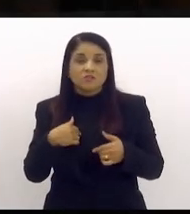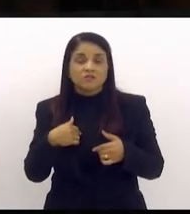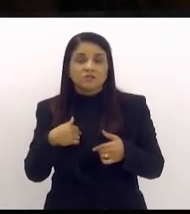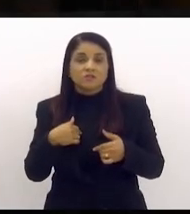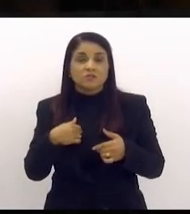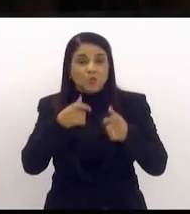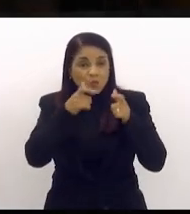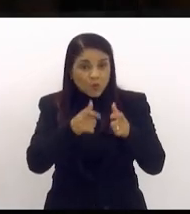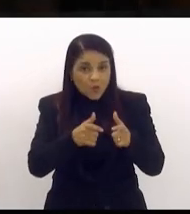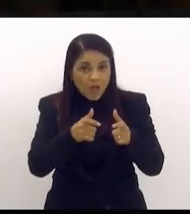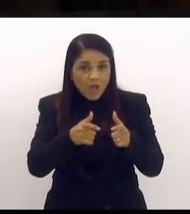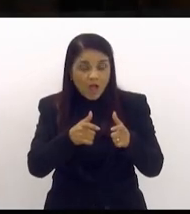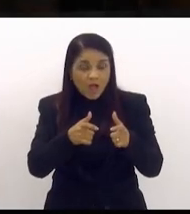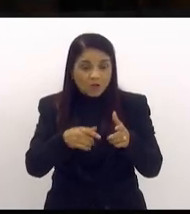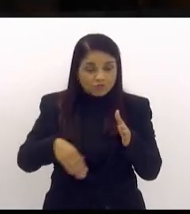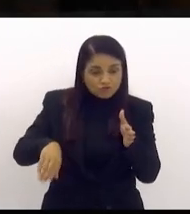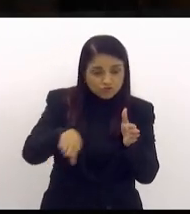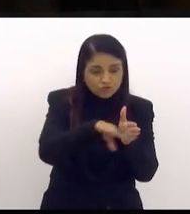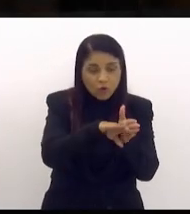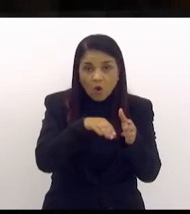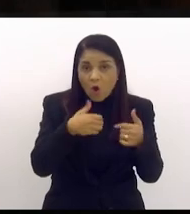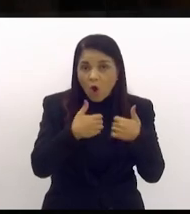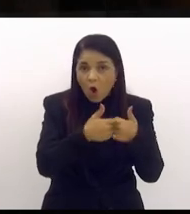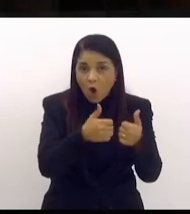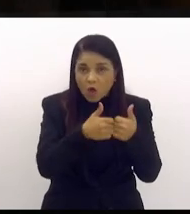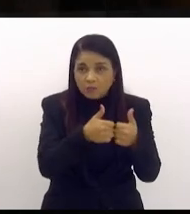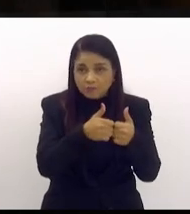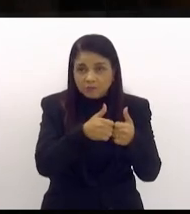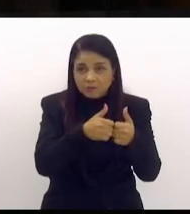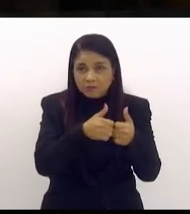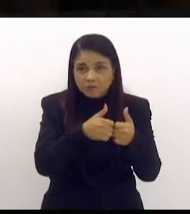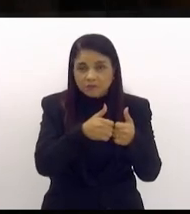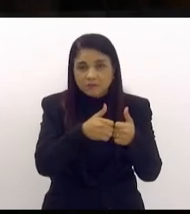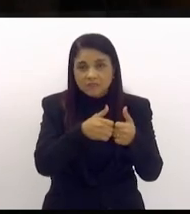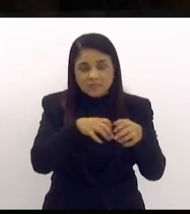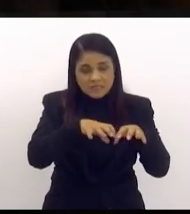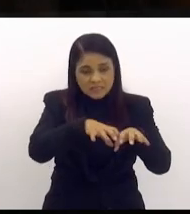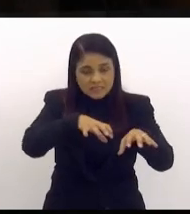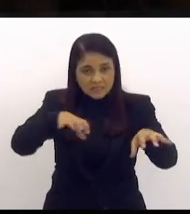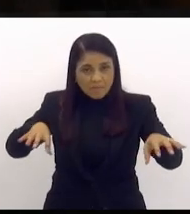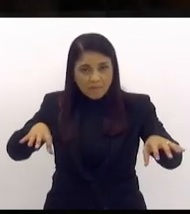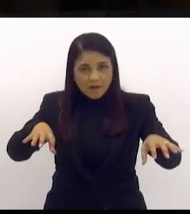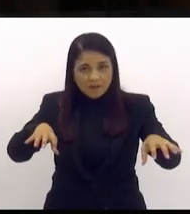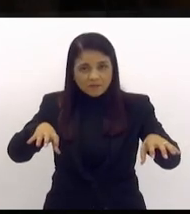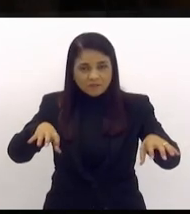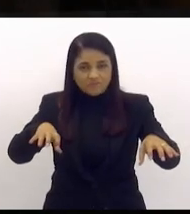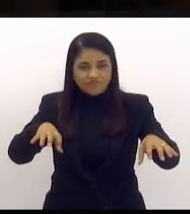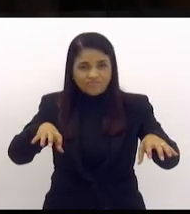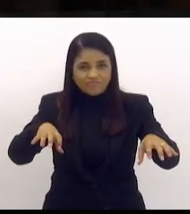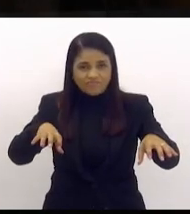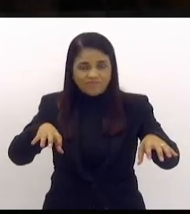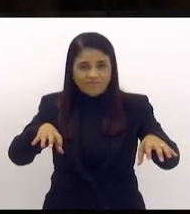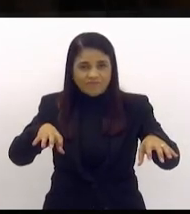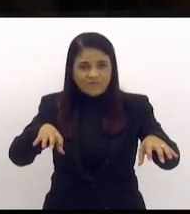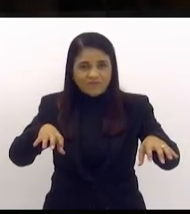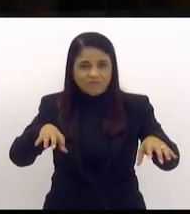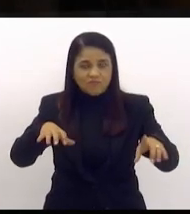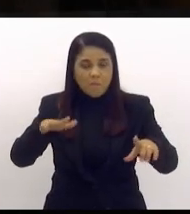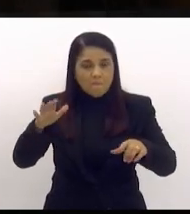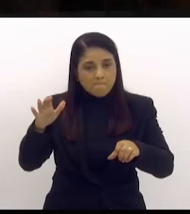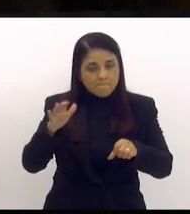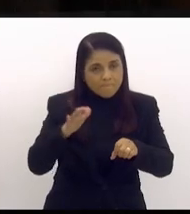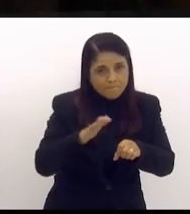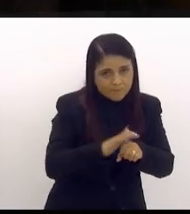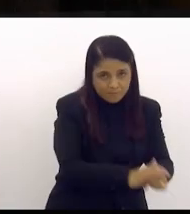vezes nesses lugares de ônibus tem que ser parado dentro de um ônibus porque muitas vezes a lógica de opressão